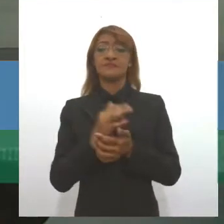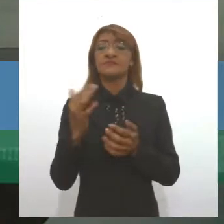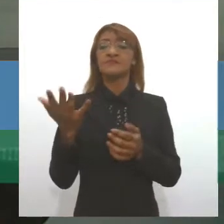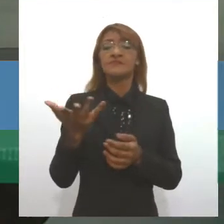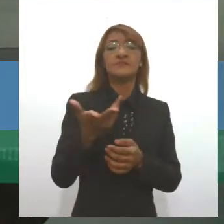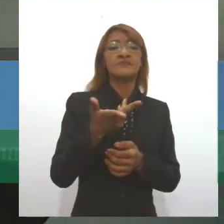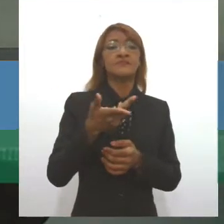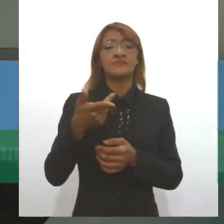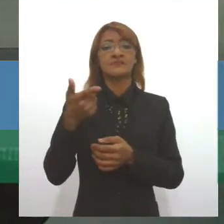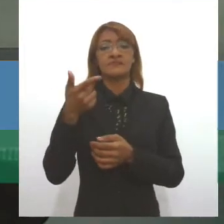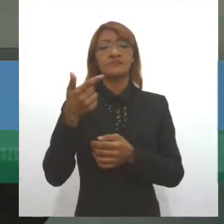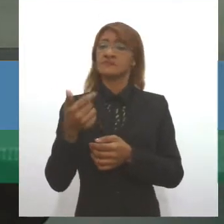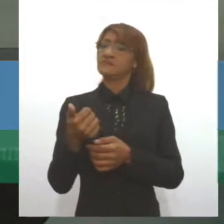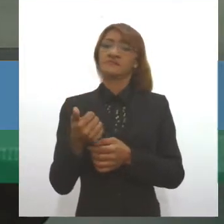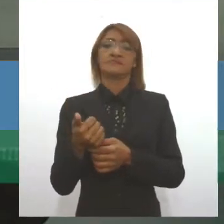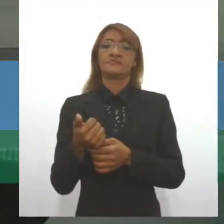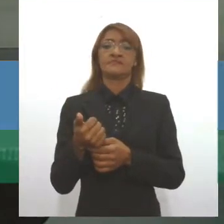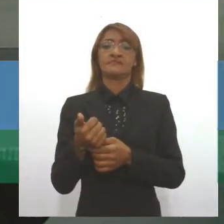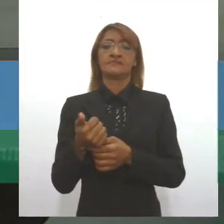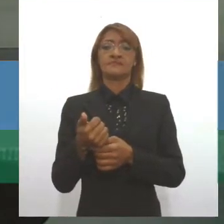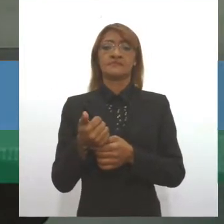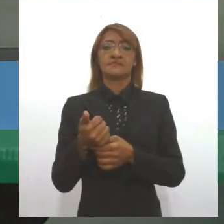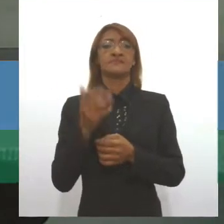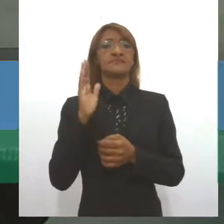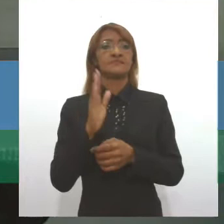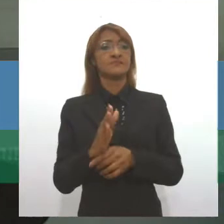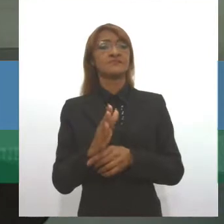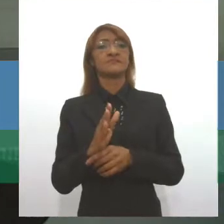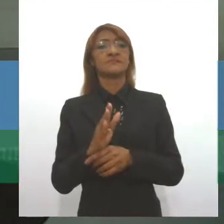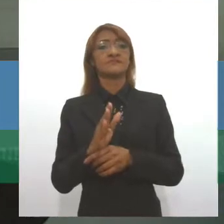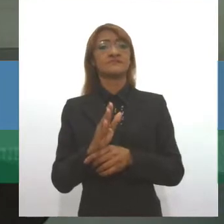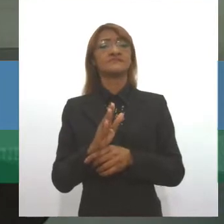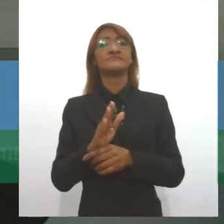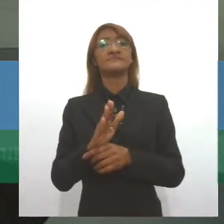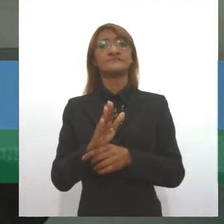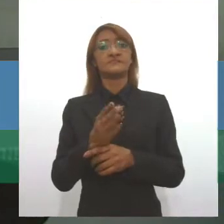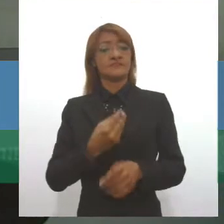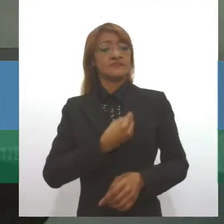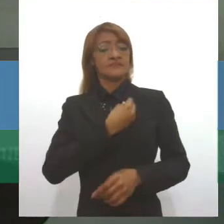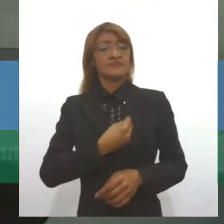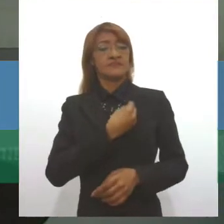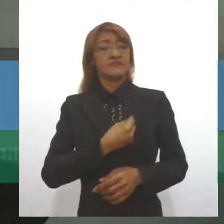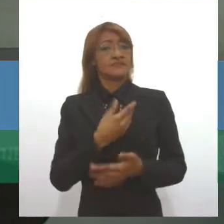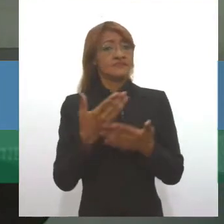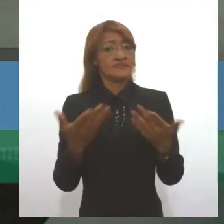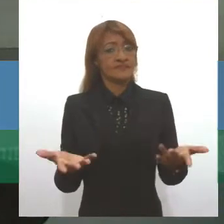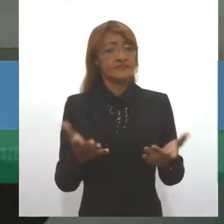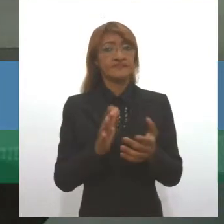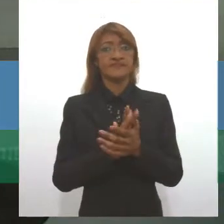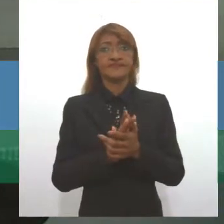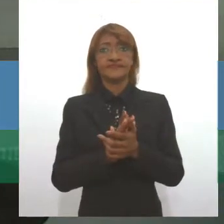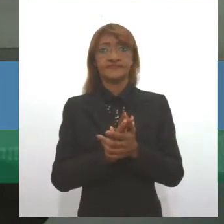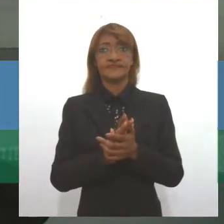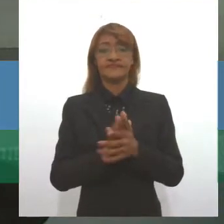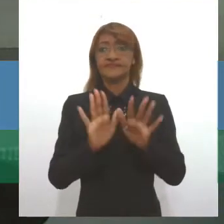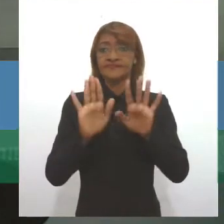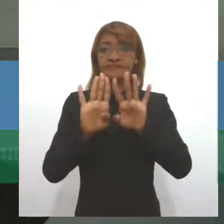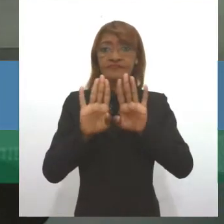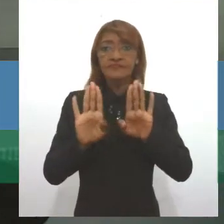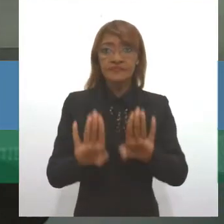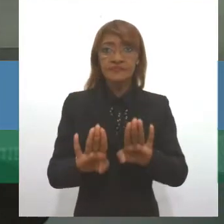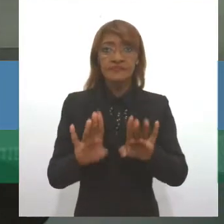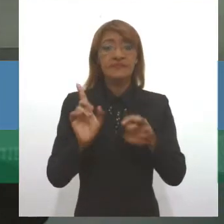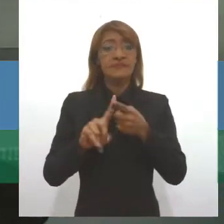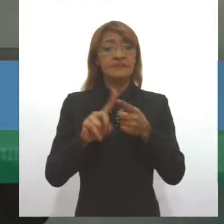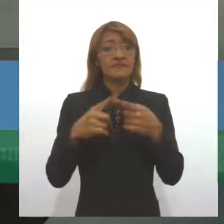se locomover e de morar, que é muito específica, muito característica, mas passa também pela